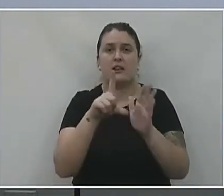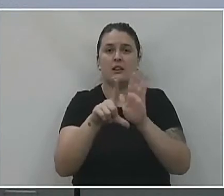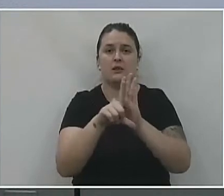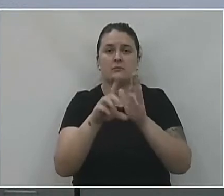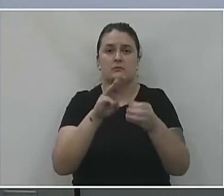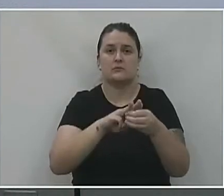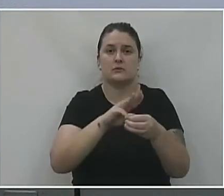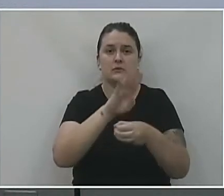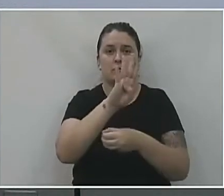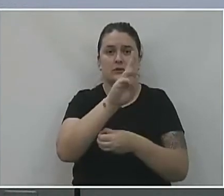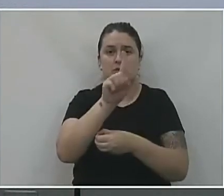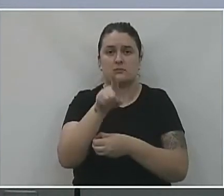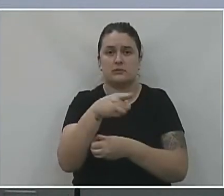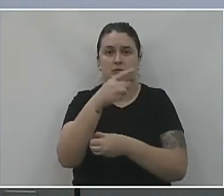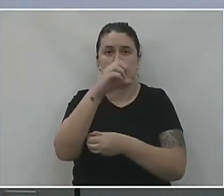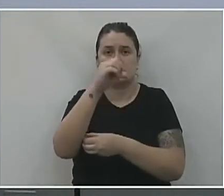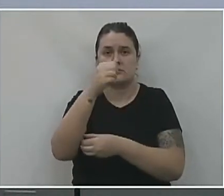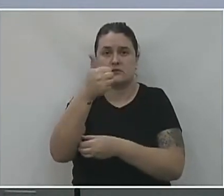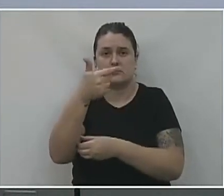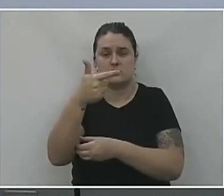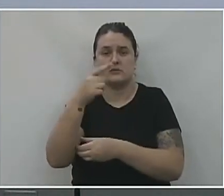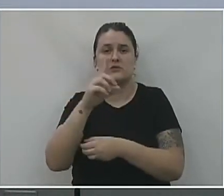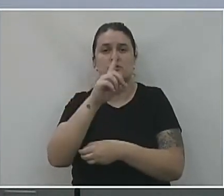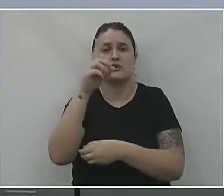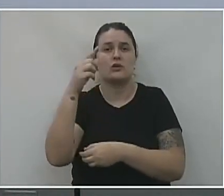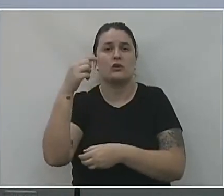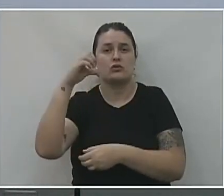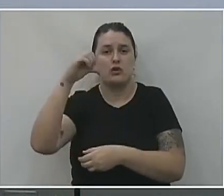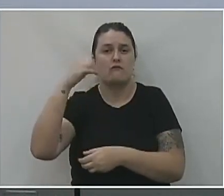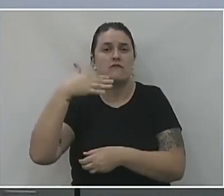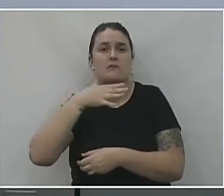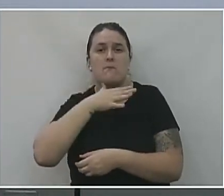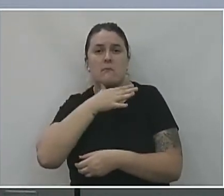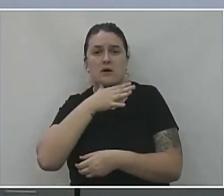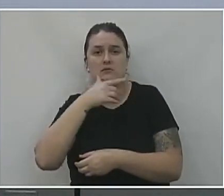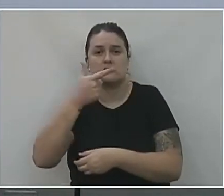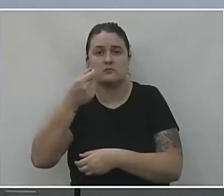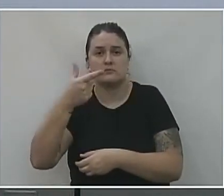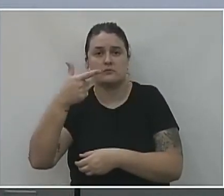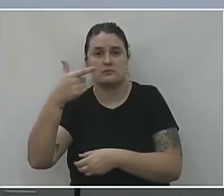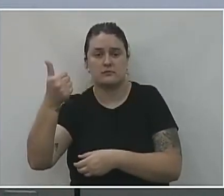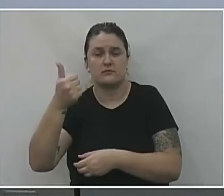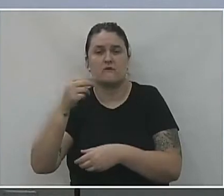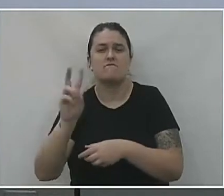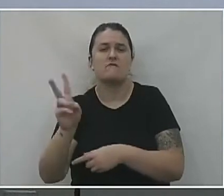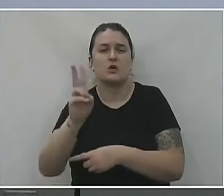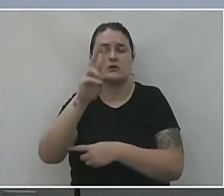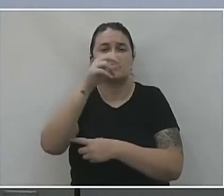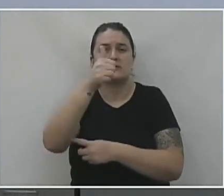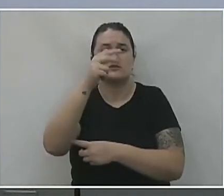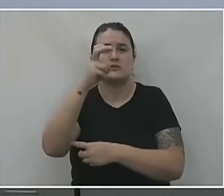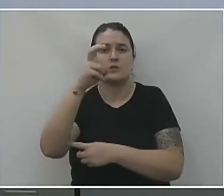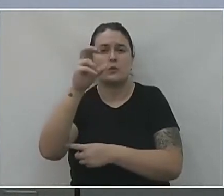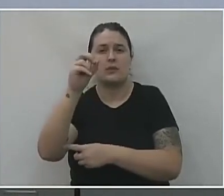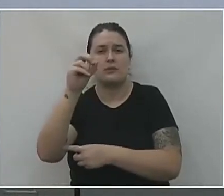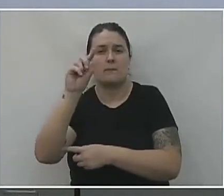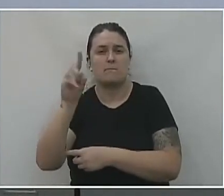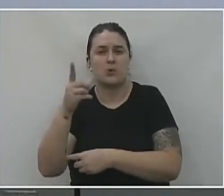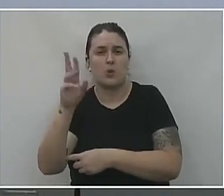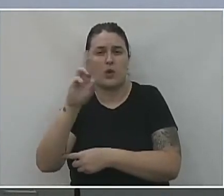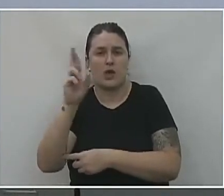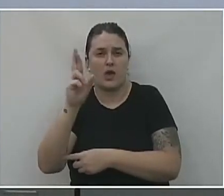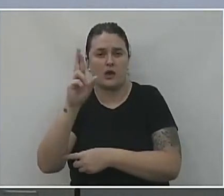número 4.912, de 9 de março de 2021, no valor de R$ 150 mil para a PMI